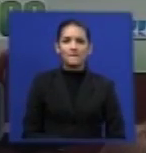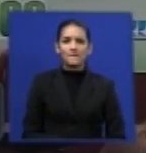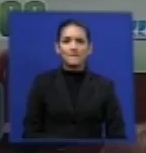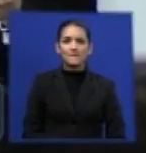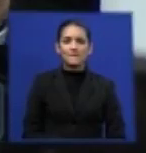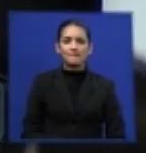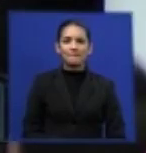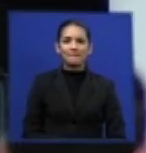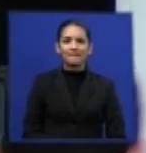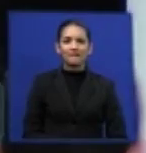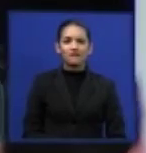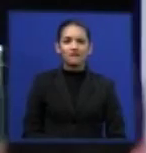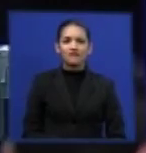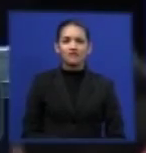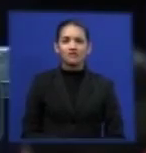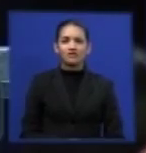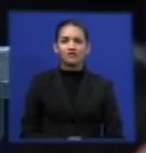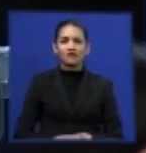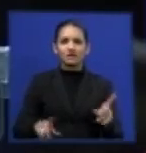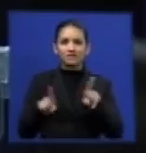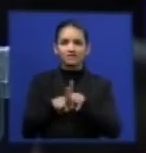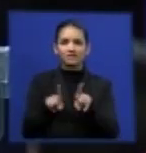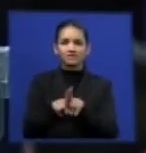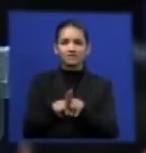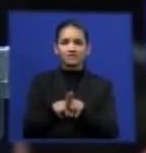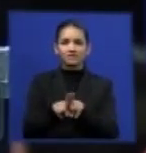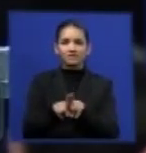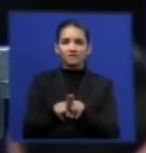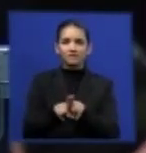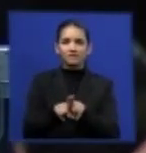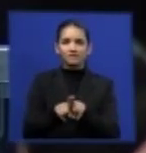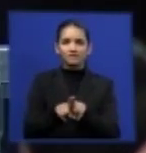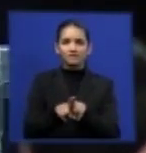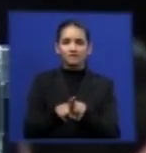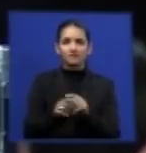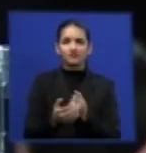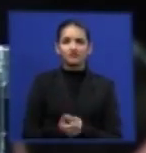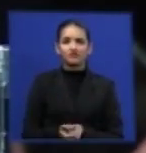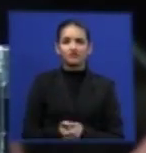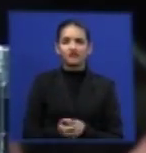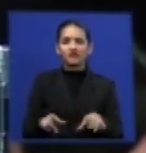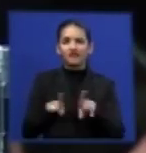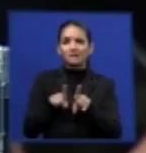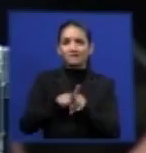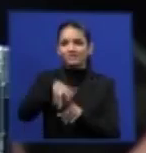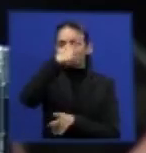ficaram presa fácil dessa, por serem ratinhos,